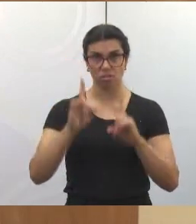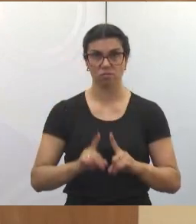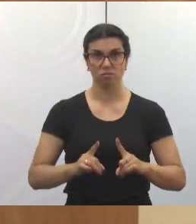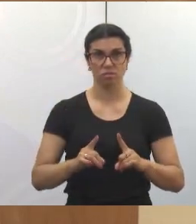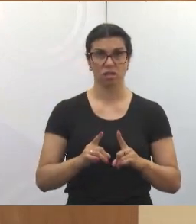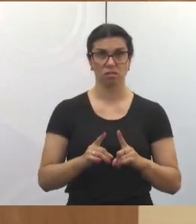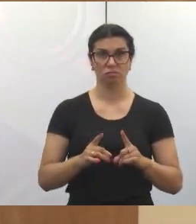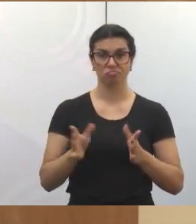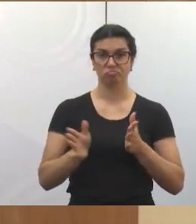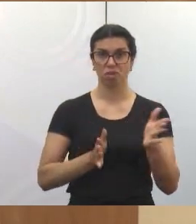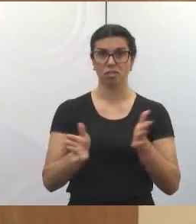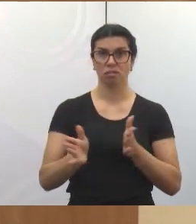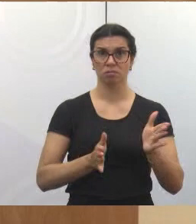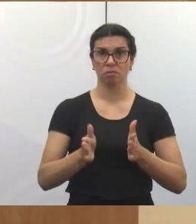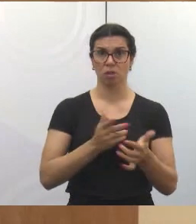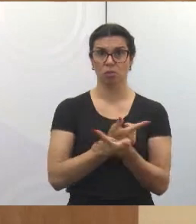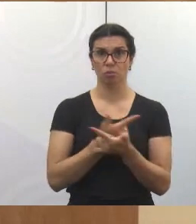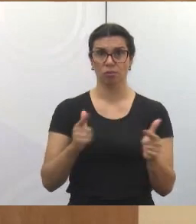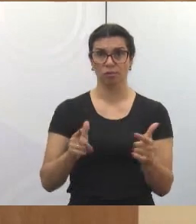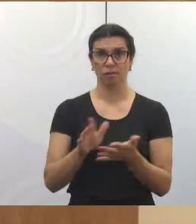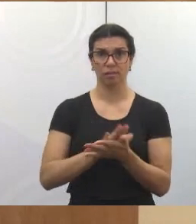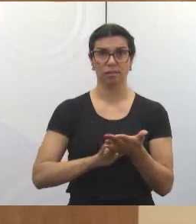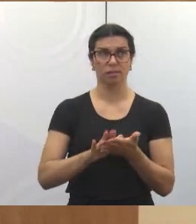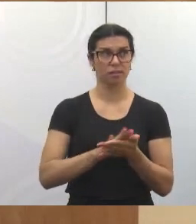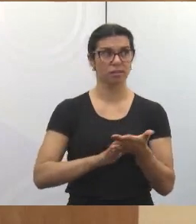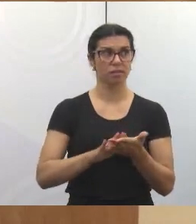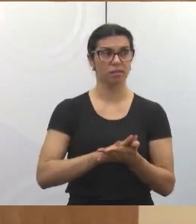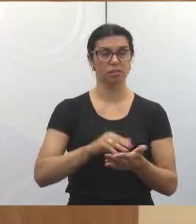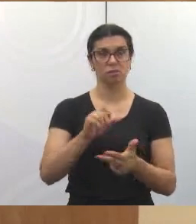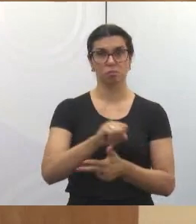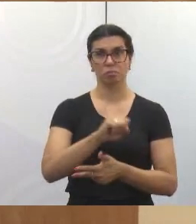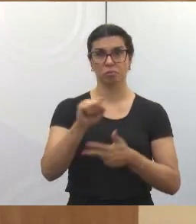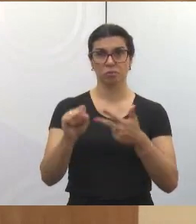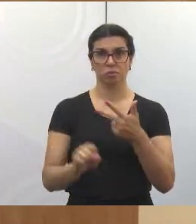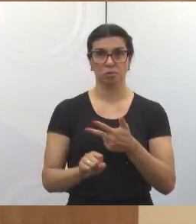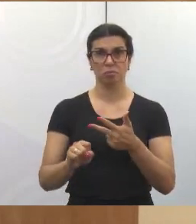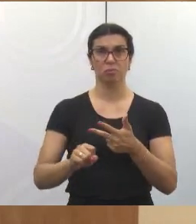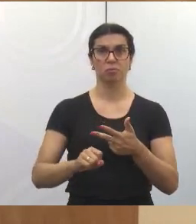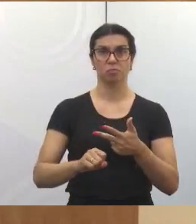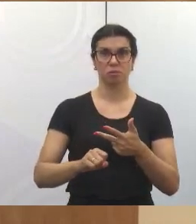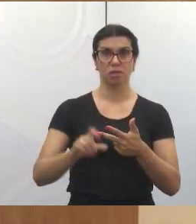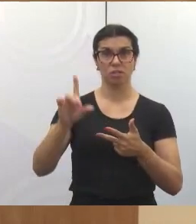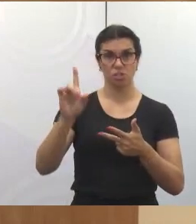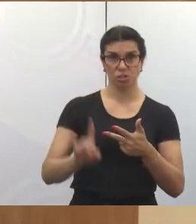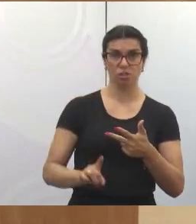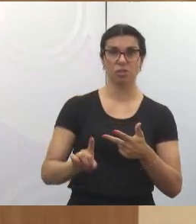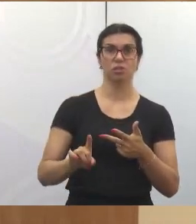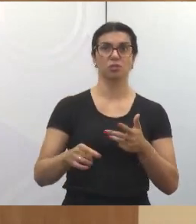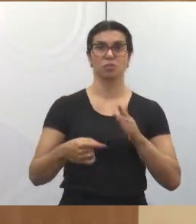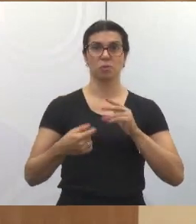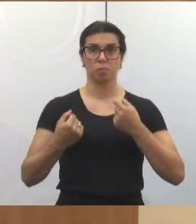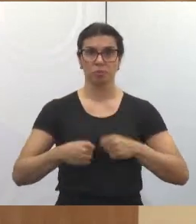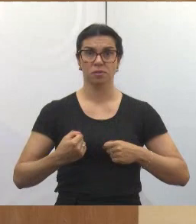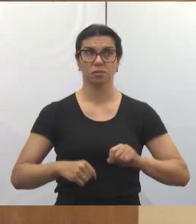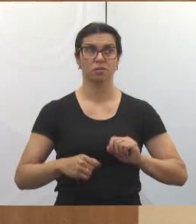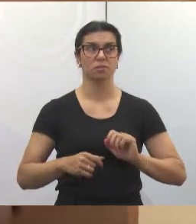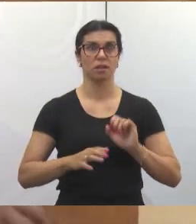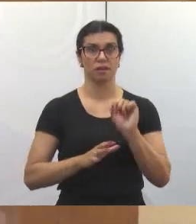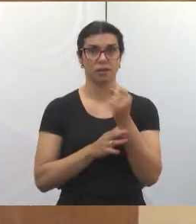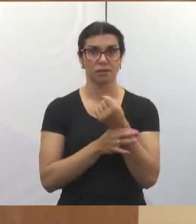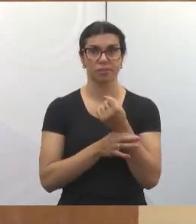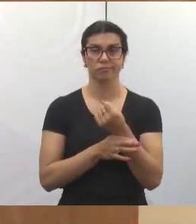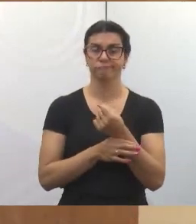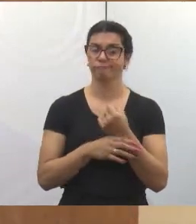subir no piso superior. E aí o Poder Público, que é para assegurar direito as pessoas portadoras de deficiência,